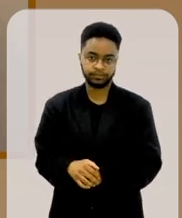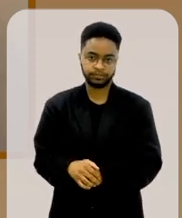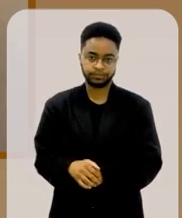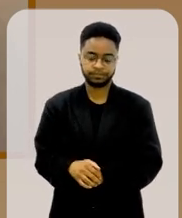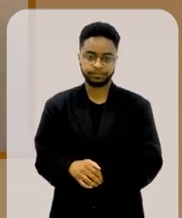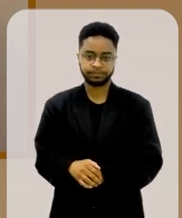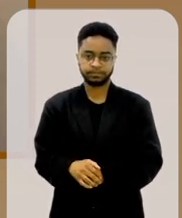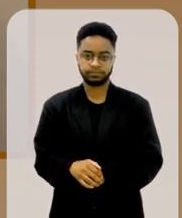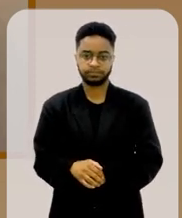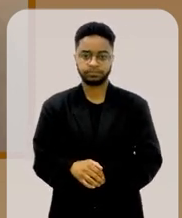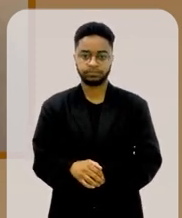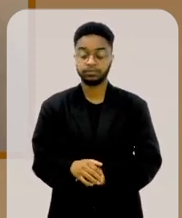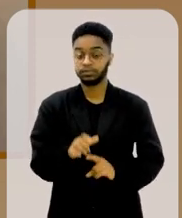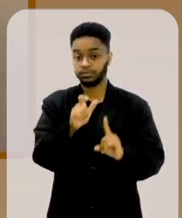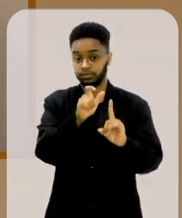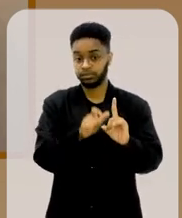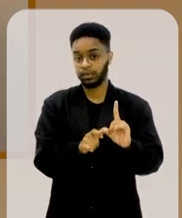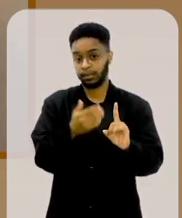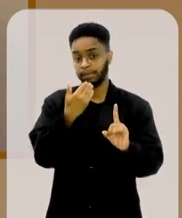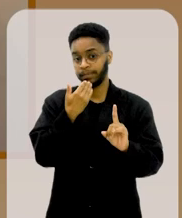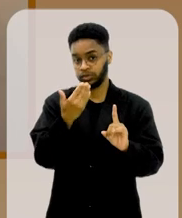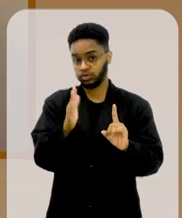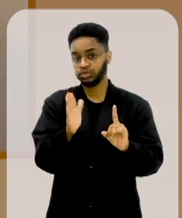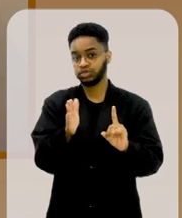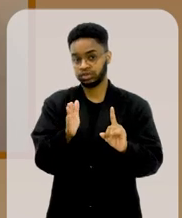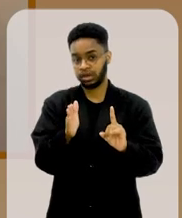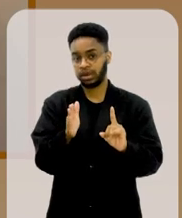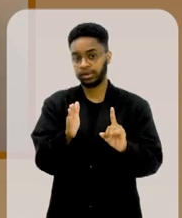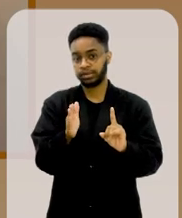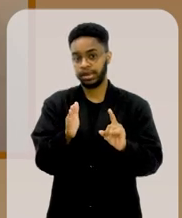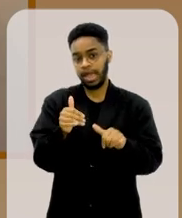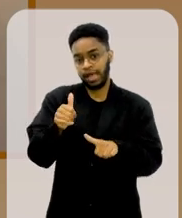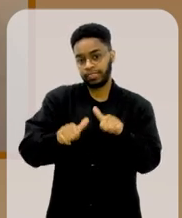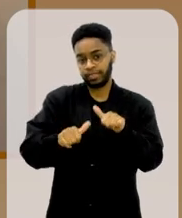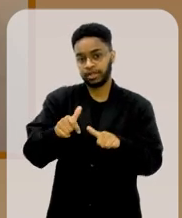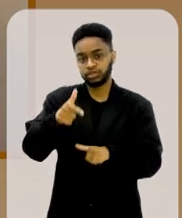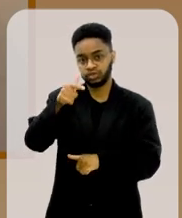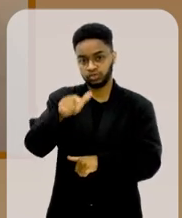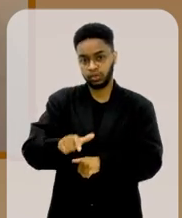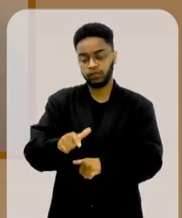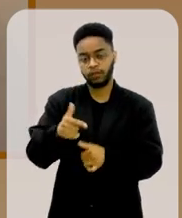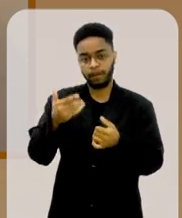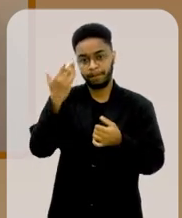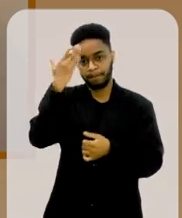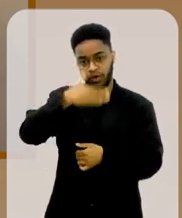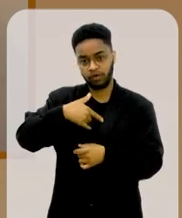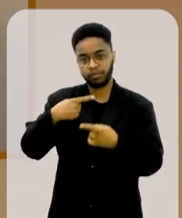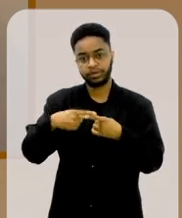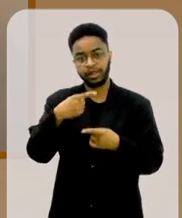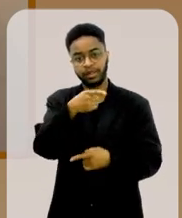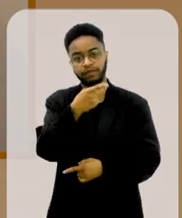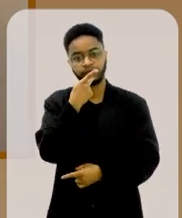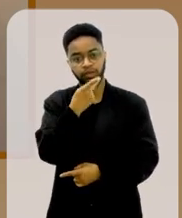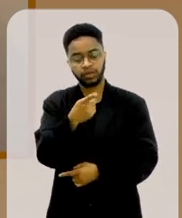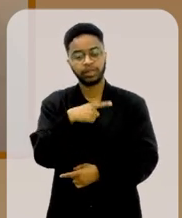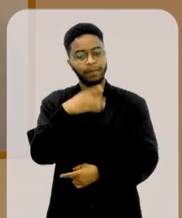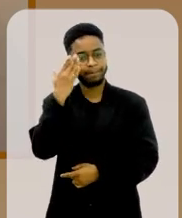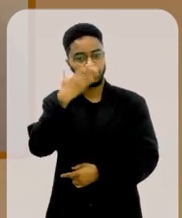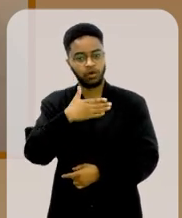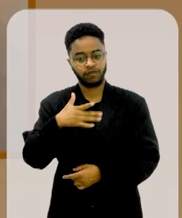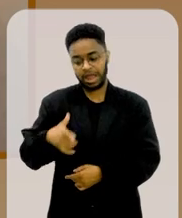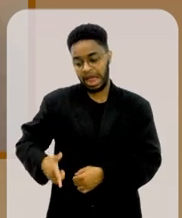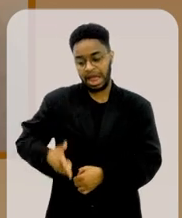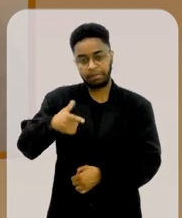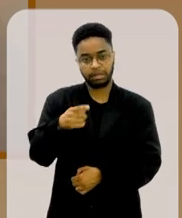ele já pediu uma revisão de provas alegando que ele tem provas de que a